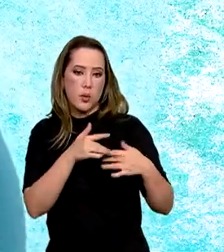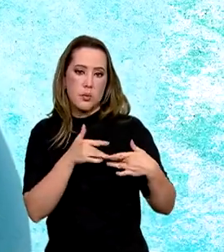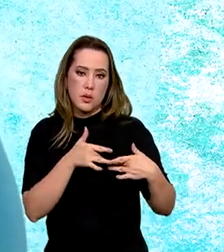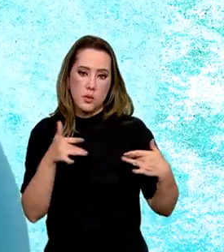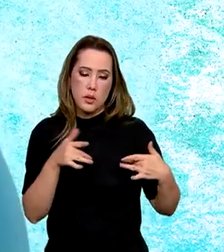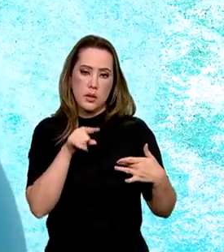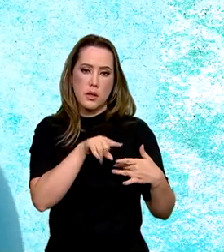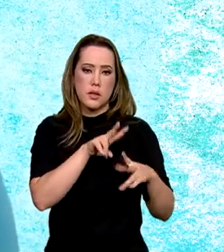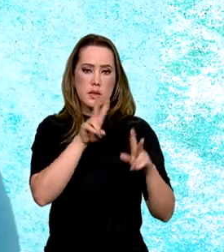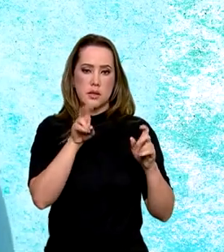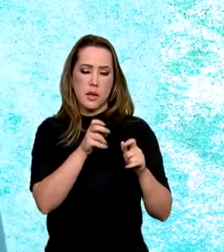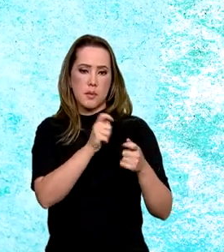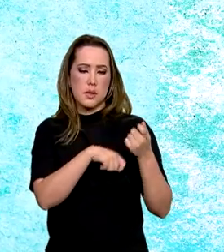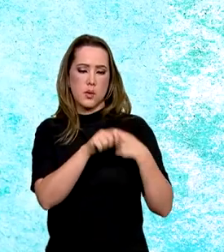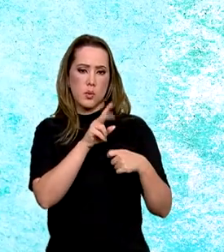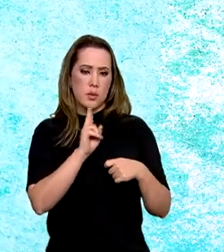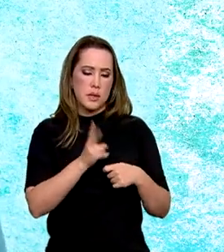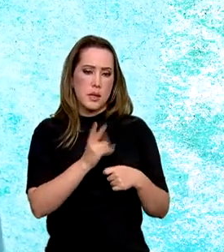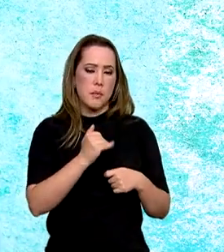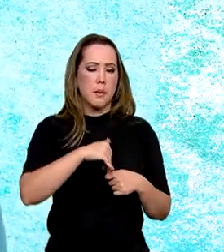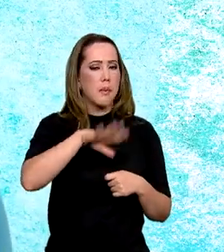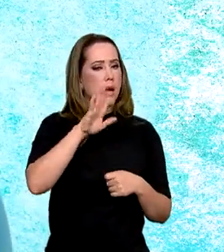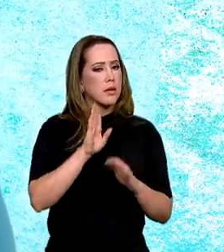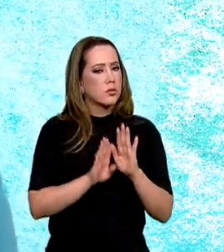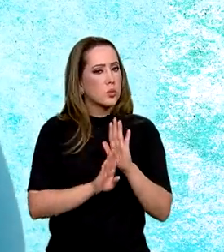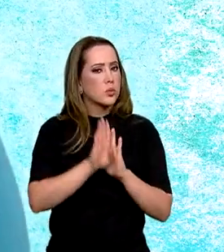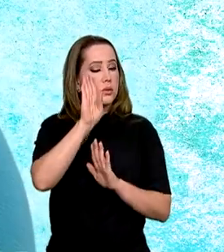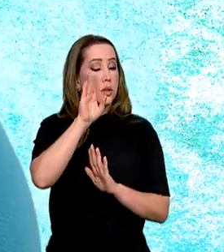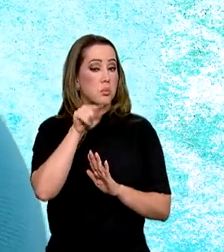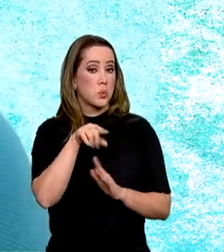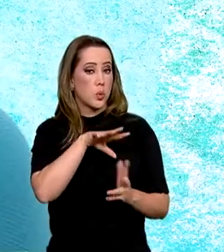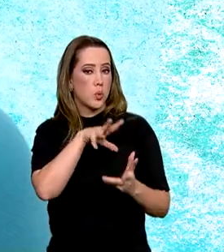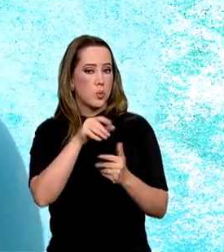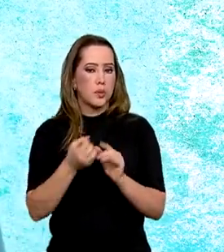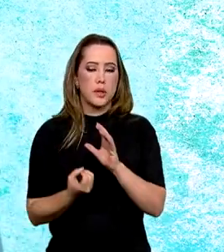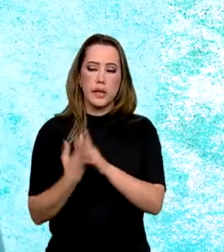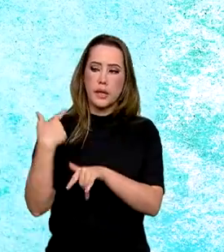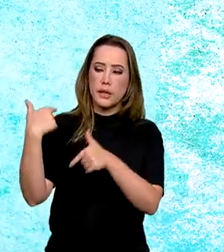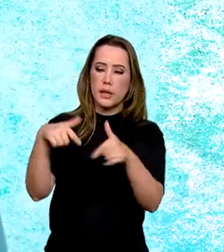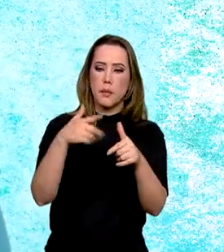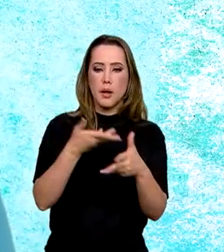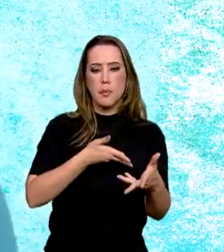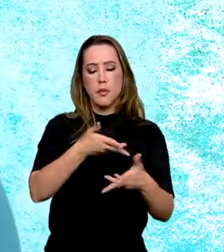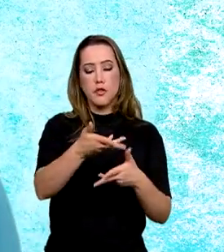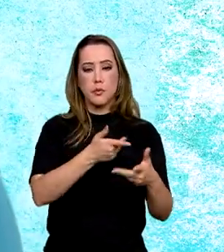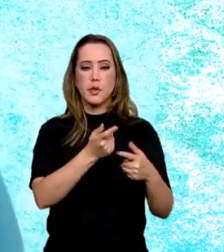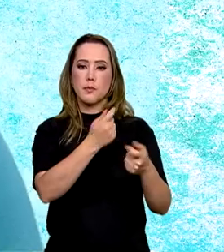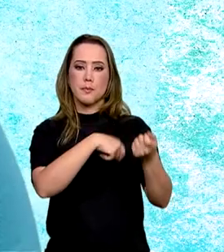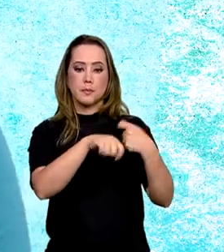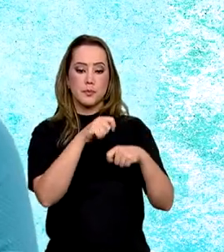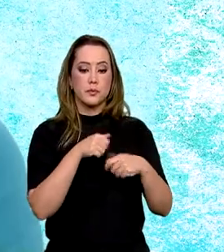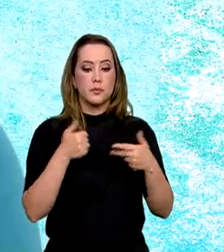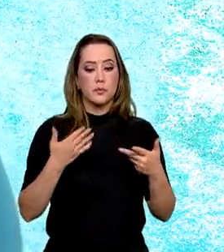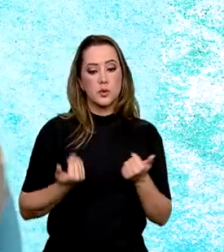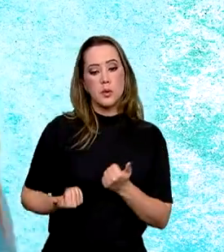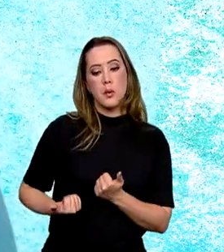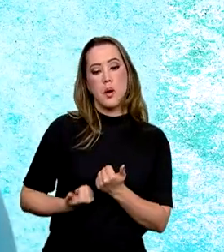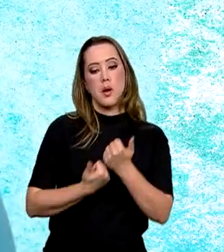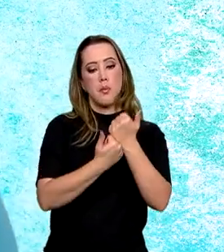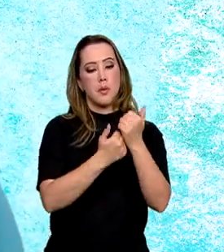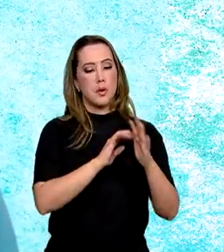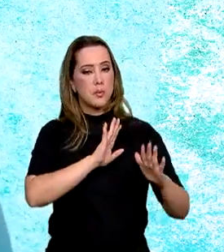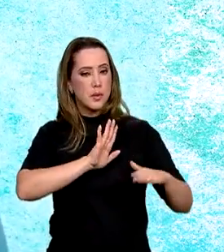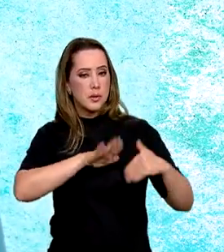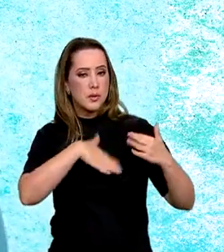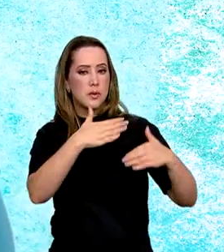Esses sistemas econômicos cada vez mais em alta no mundo geram empregos e movimentam a economia, contribuindo para o